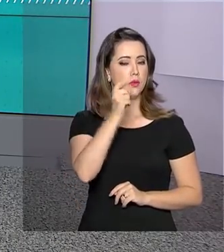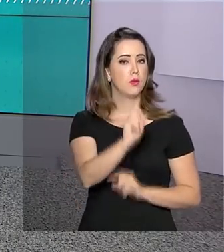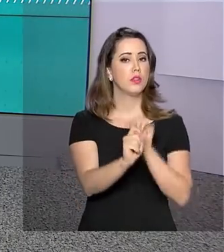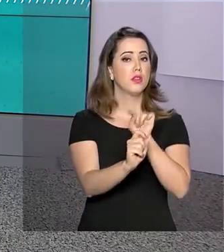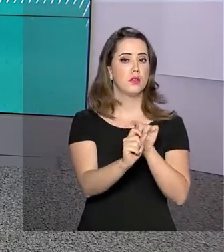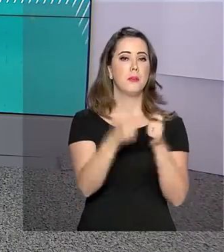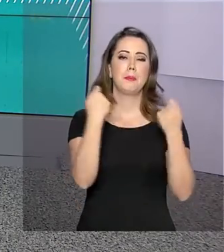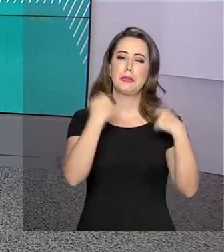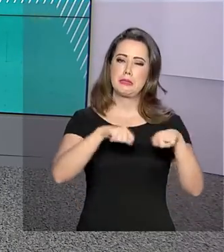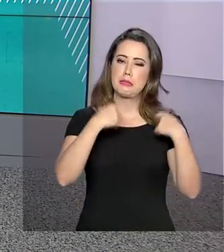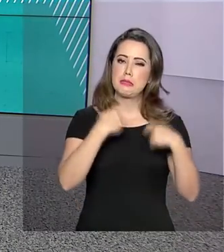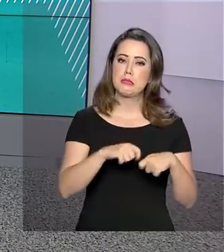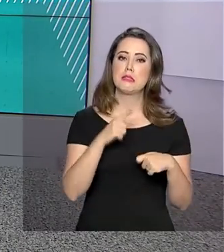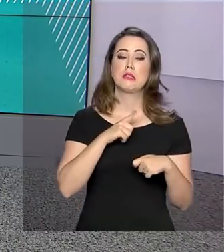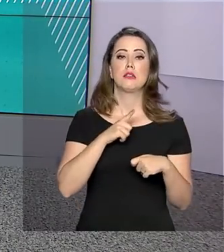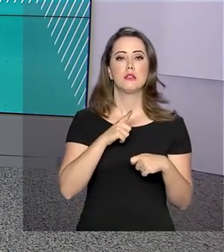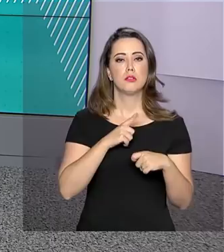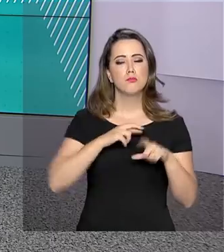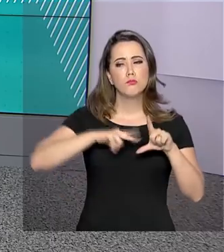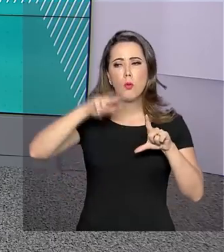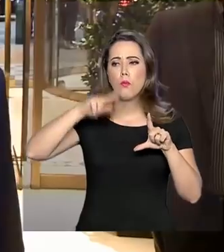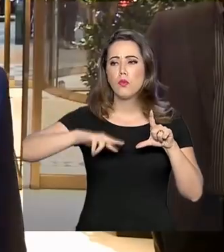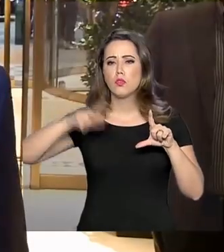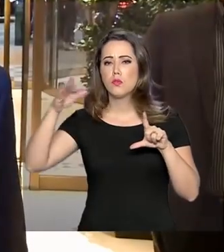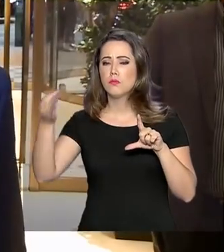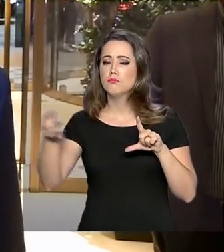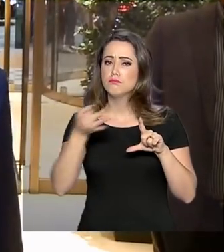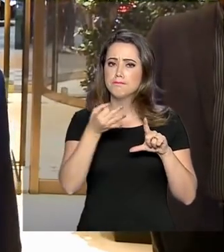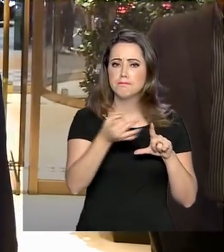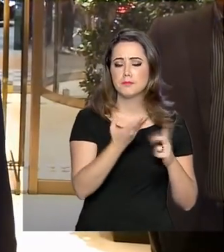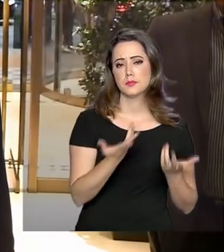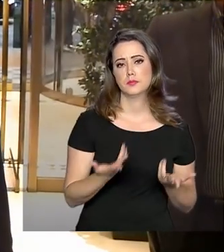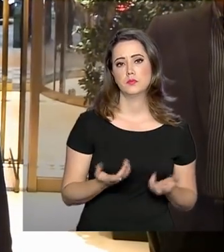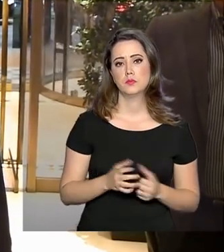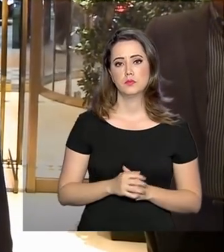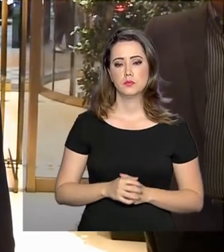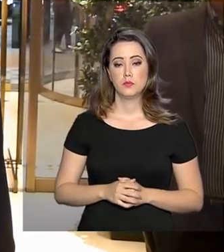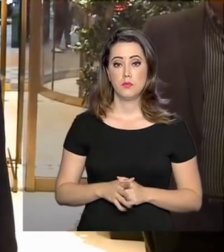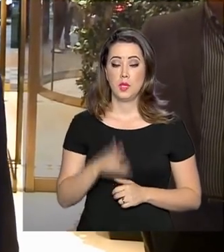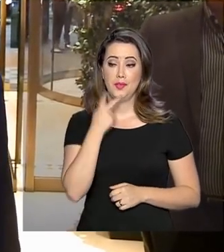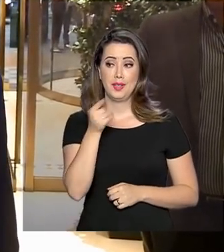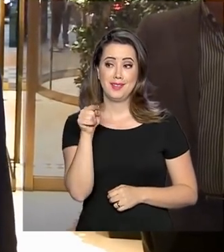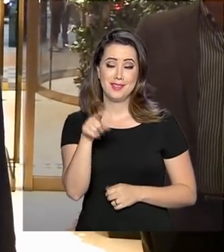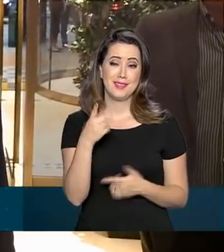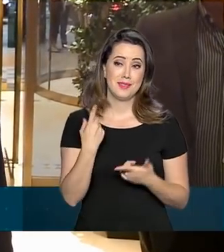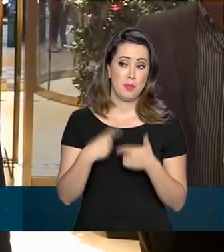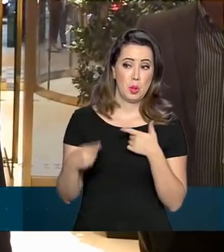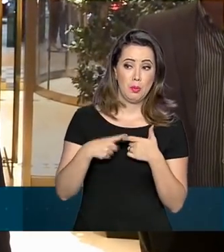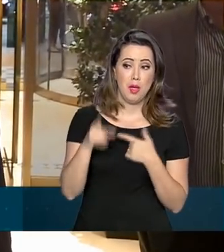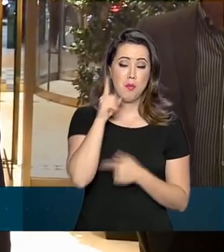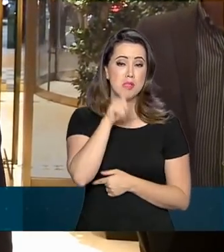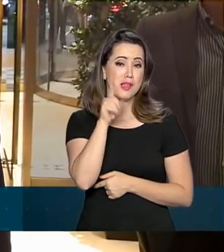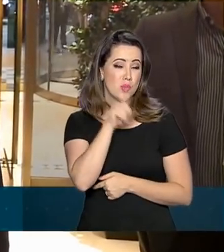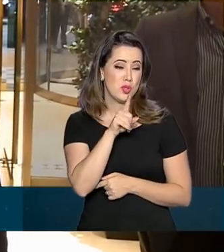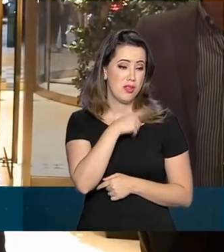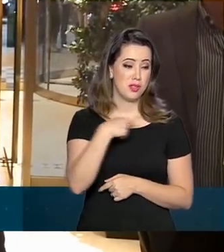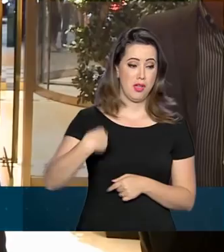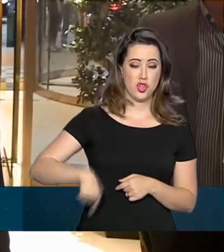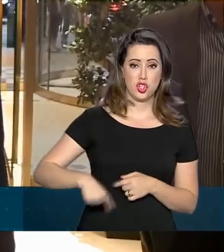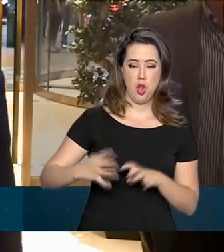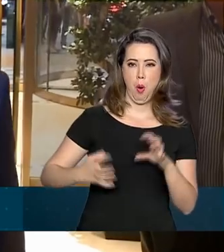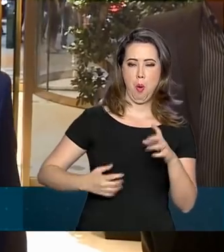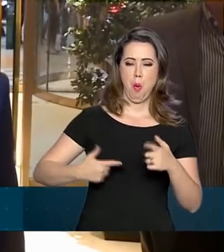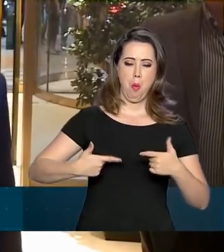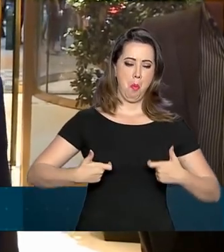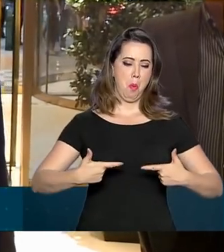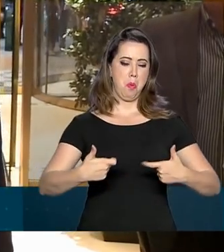que é preciso ter flexibilidade. Essa questão dos Estados Unidos e da China, essa guerra comercial, vamos falar assim,